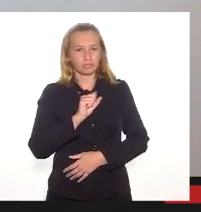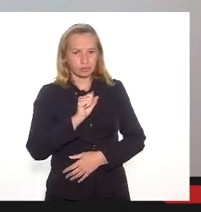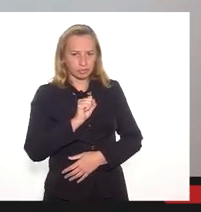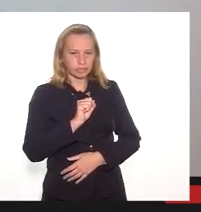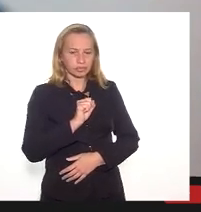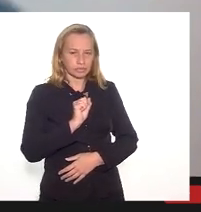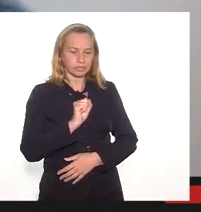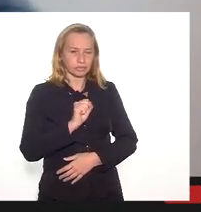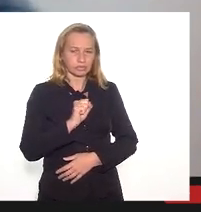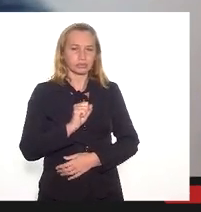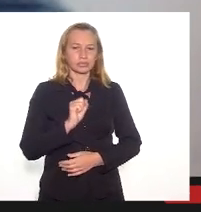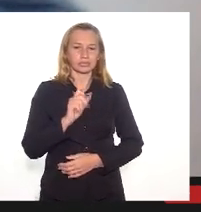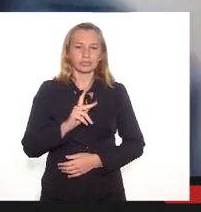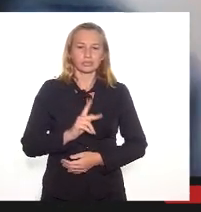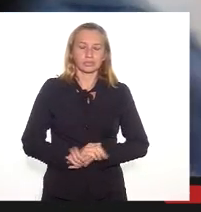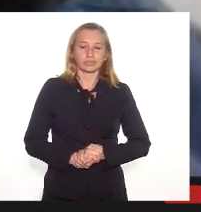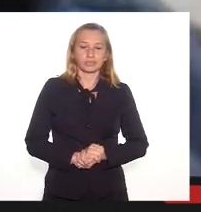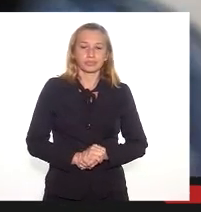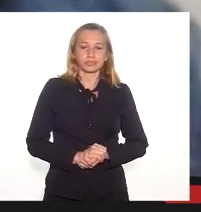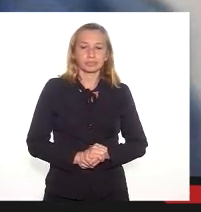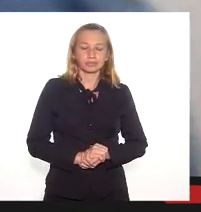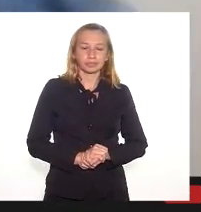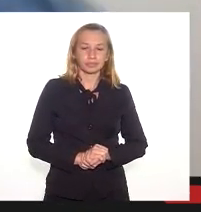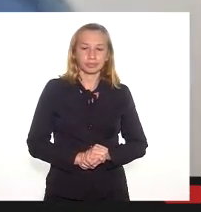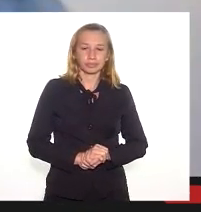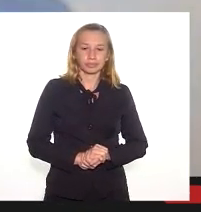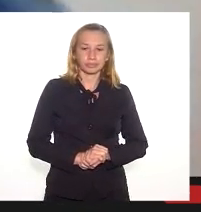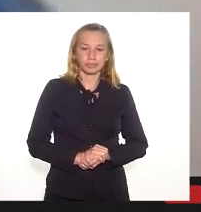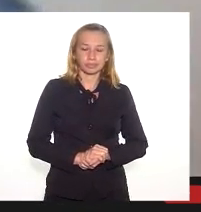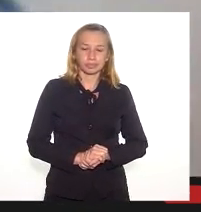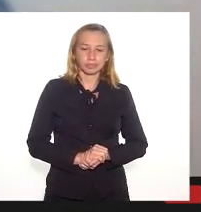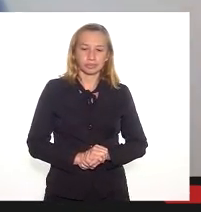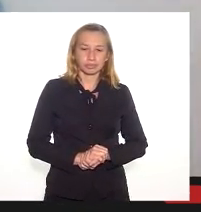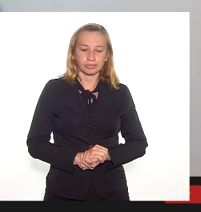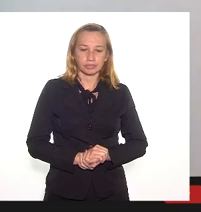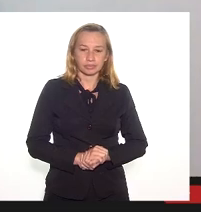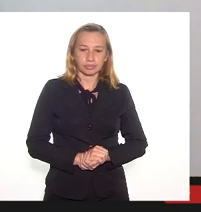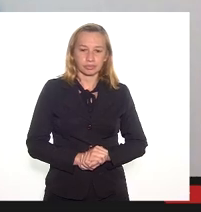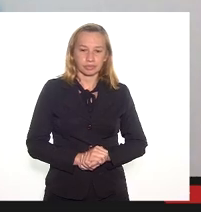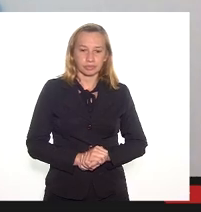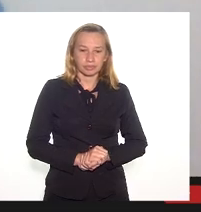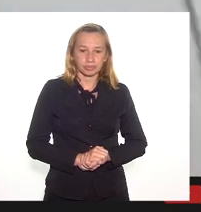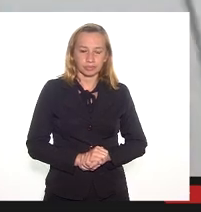Então, ok. Bom, é,